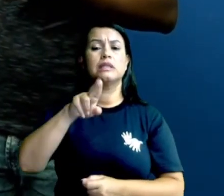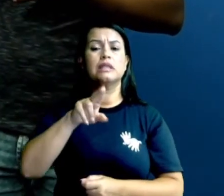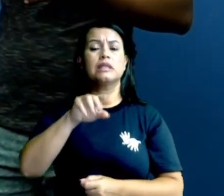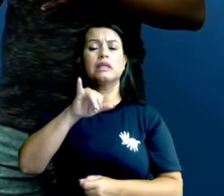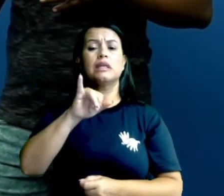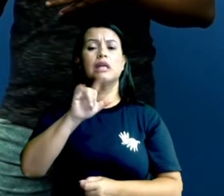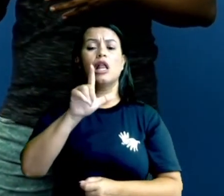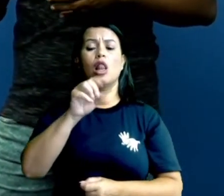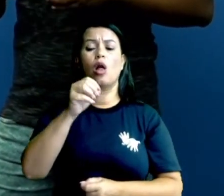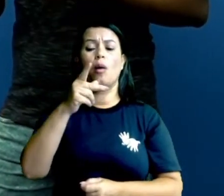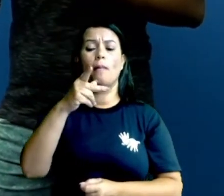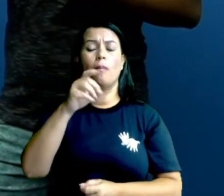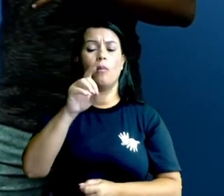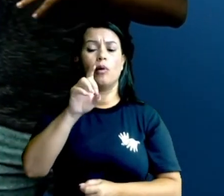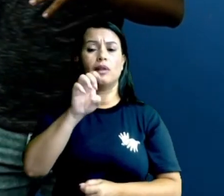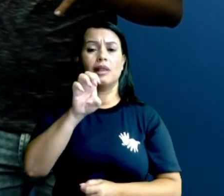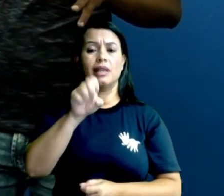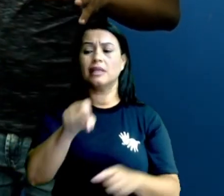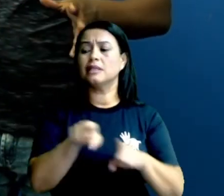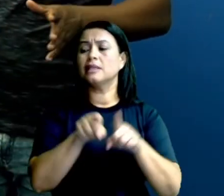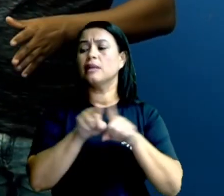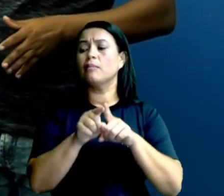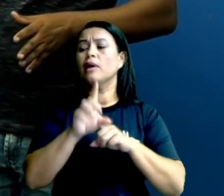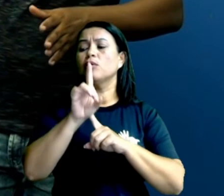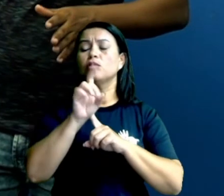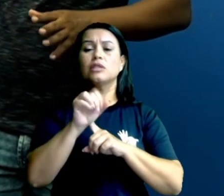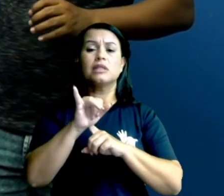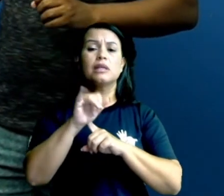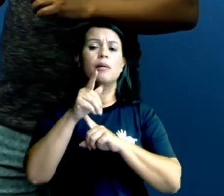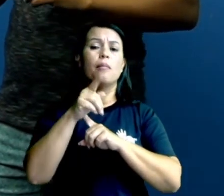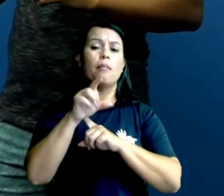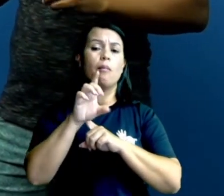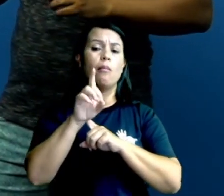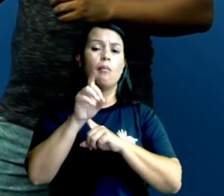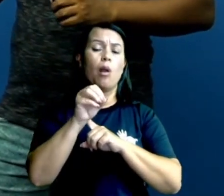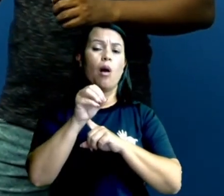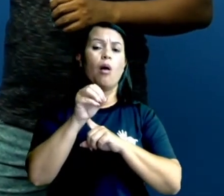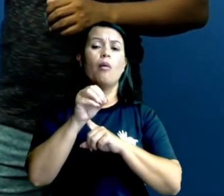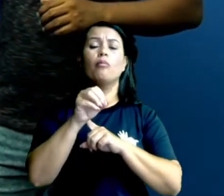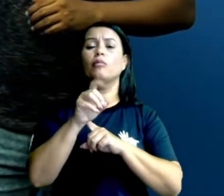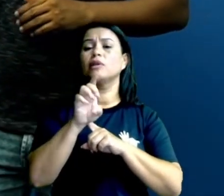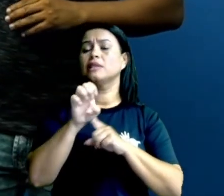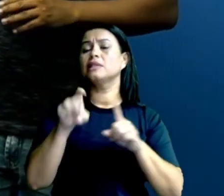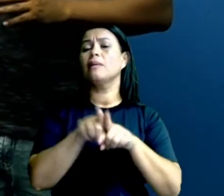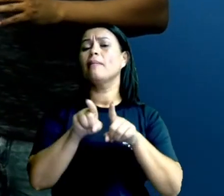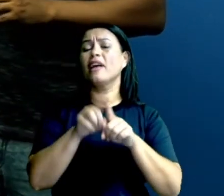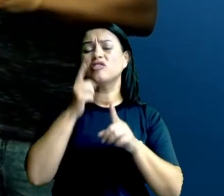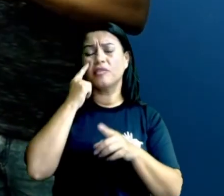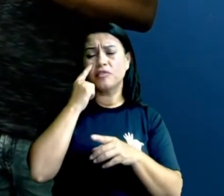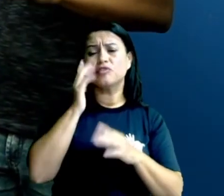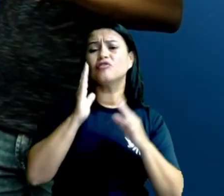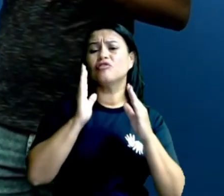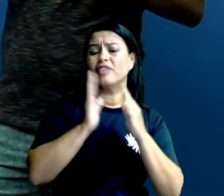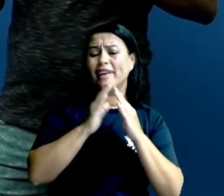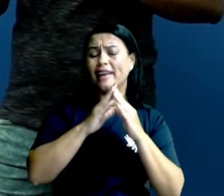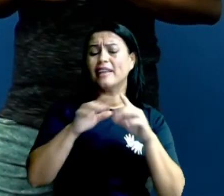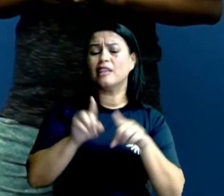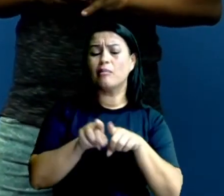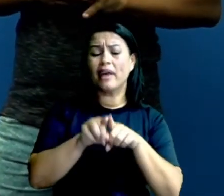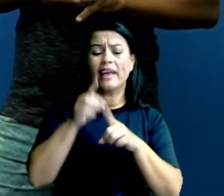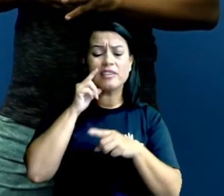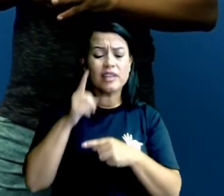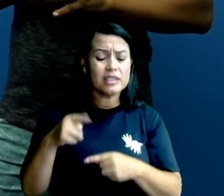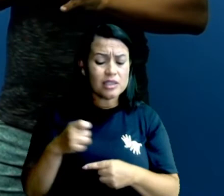diplópodes, que são os mais comuns na nossa casa. Vemos uma vez ou outra lá um peolhinho de cobra andando perdidinho lá pela sala